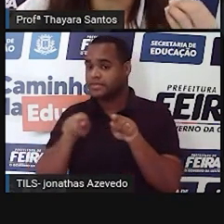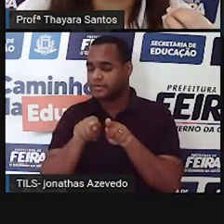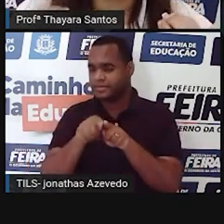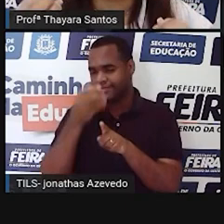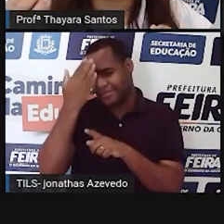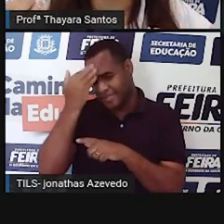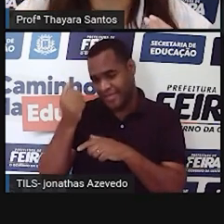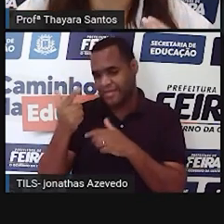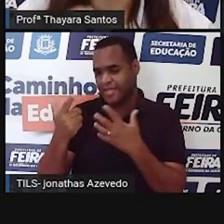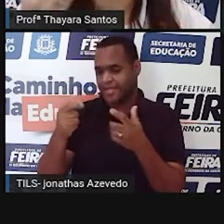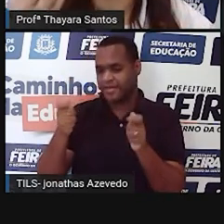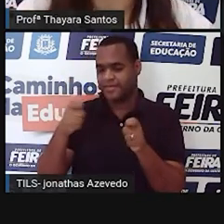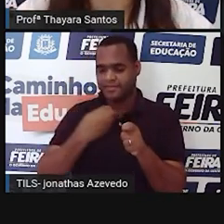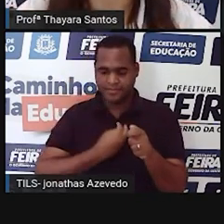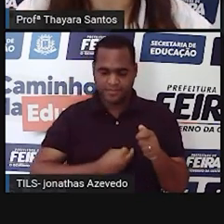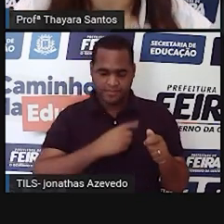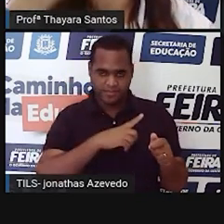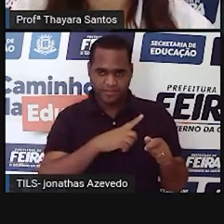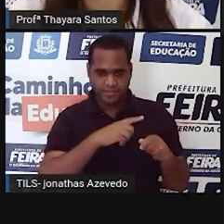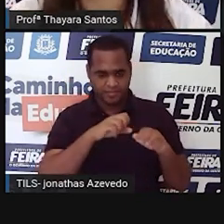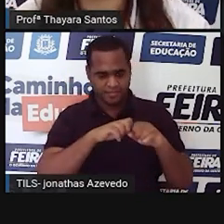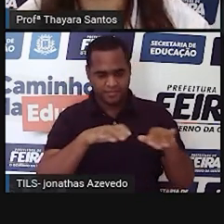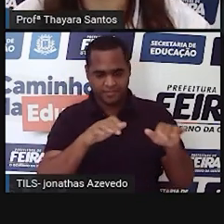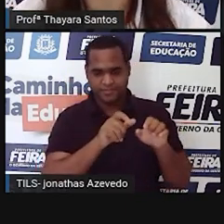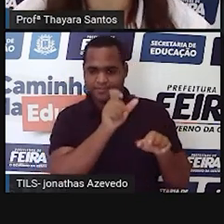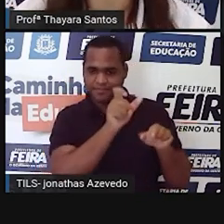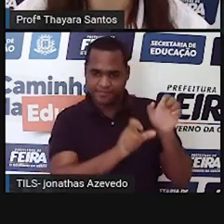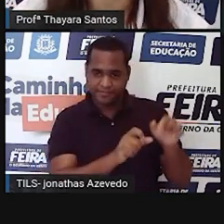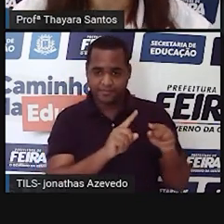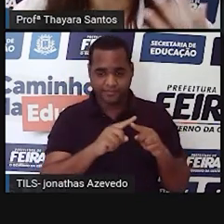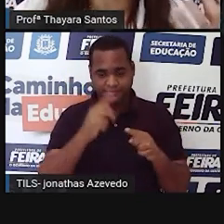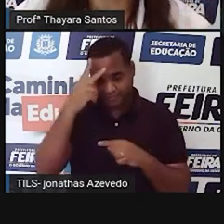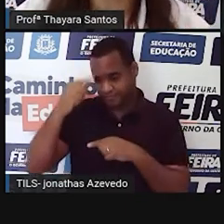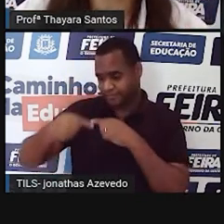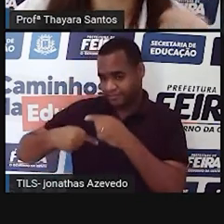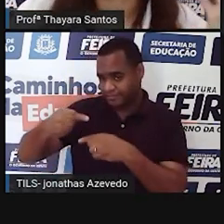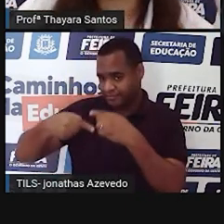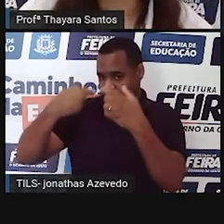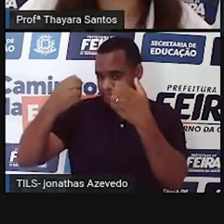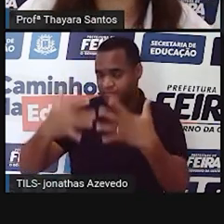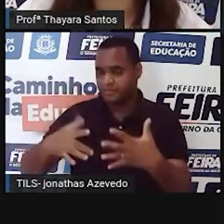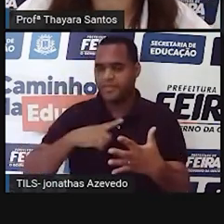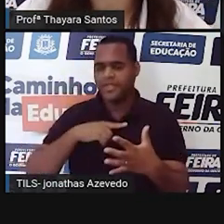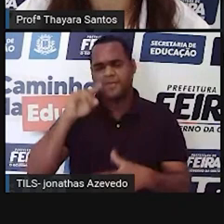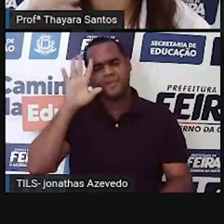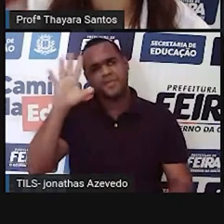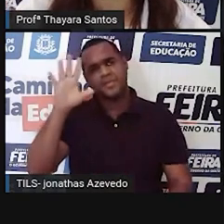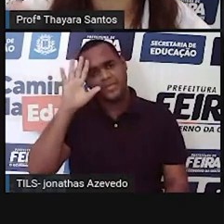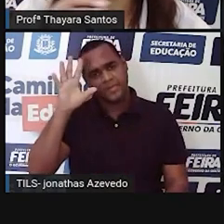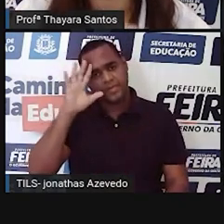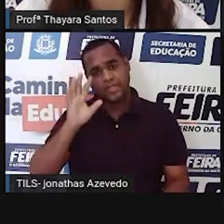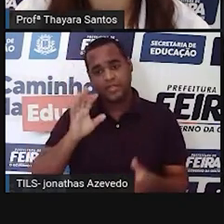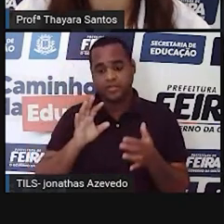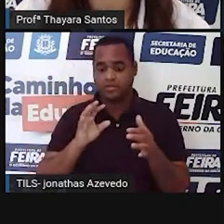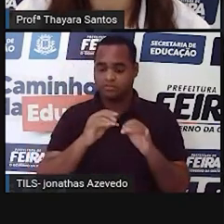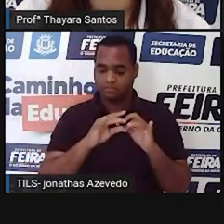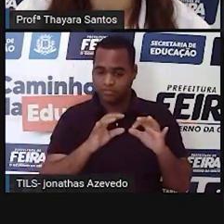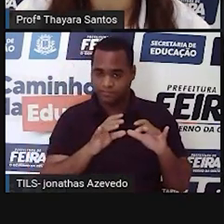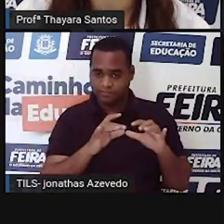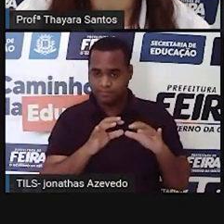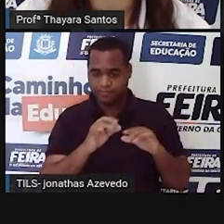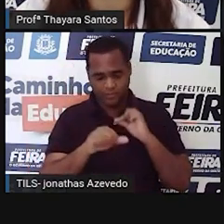os seres vivos passavam características aos seus descendentes e imaginava que era através dessa molécula que estava lá no